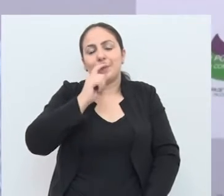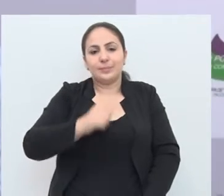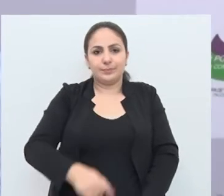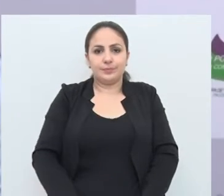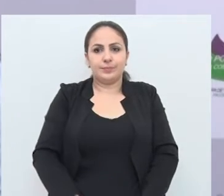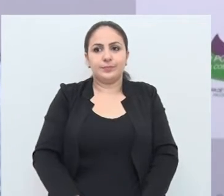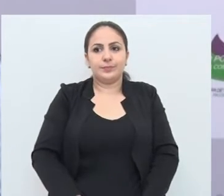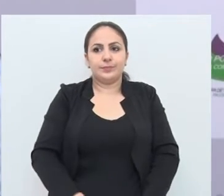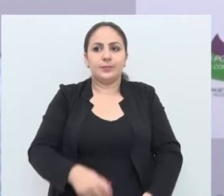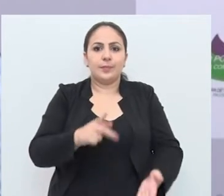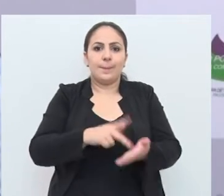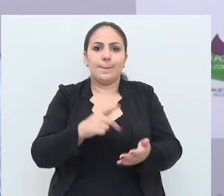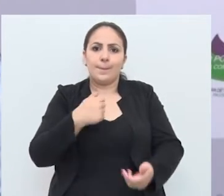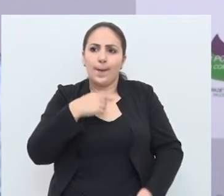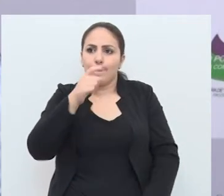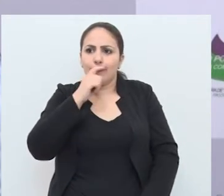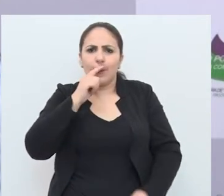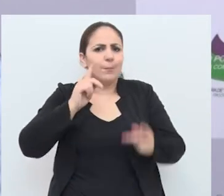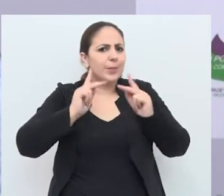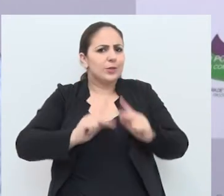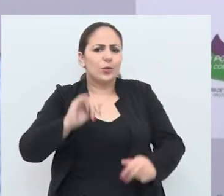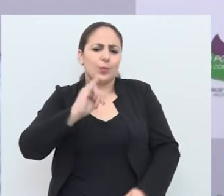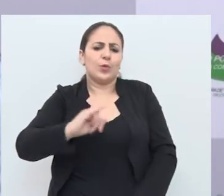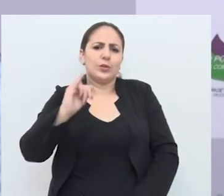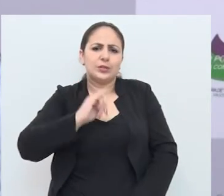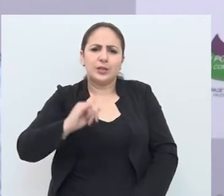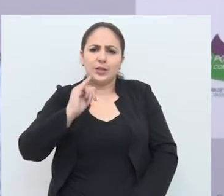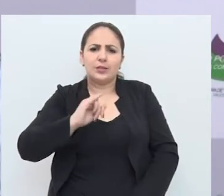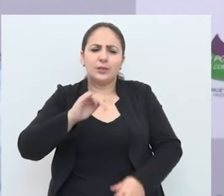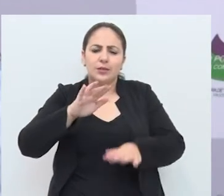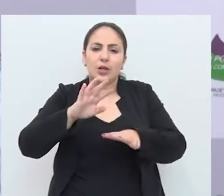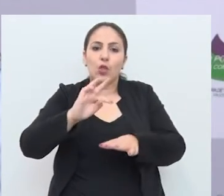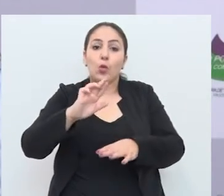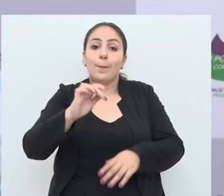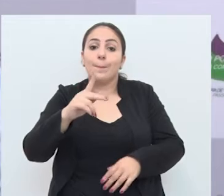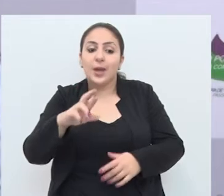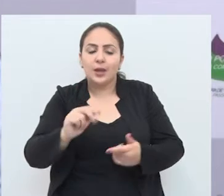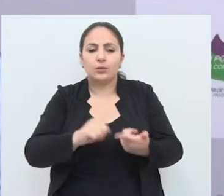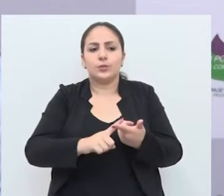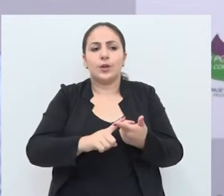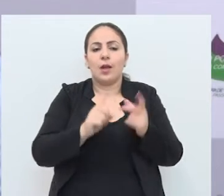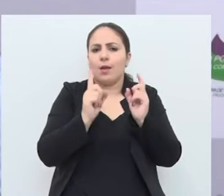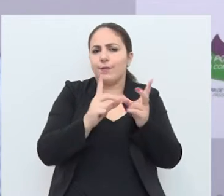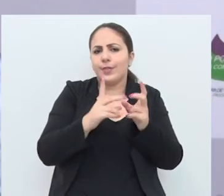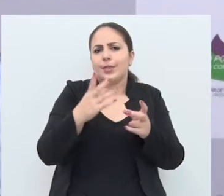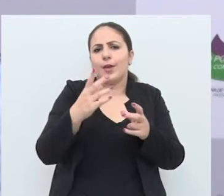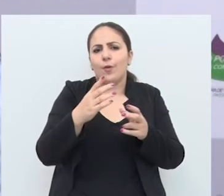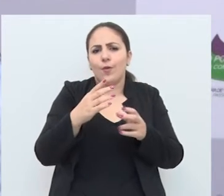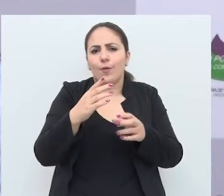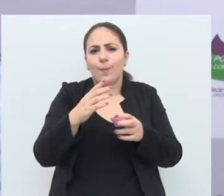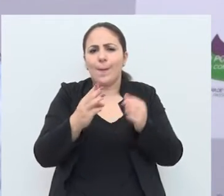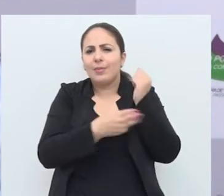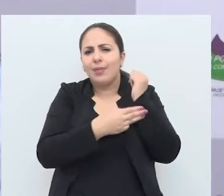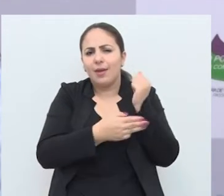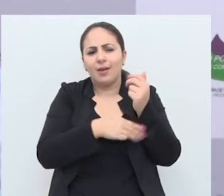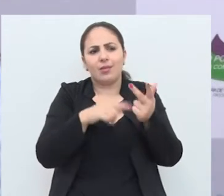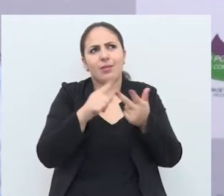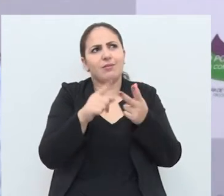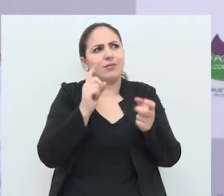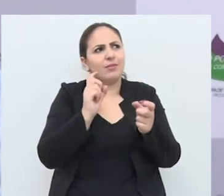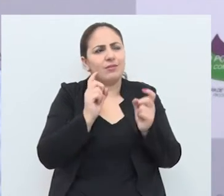pai. Na verdade, o meu pai foi uma pessoa importante para a cidade. foi tropeiro, foi alambrador. Vendeu lenha, vendeu